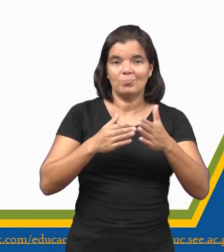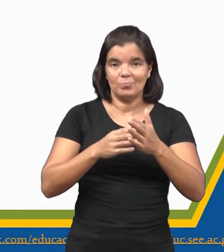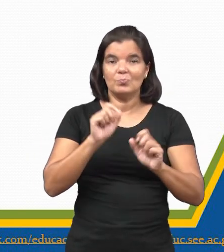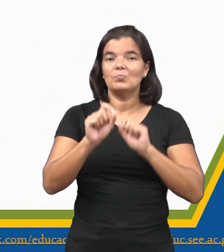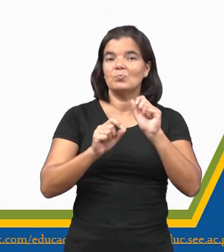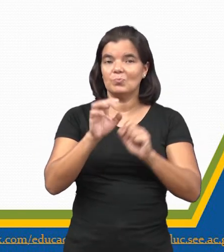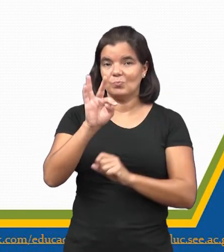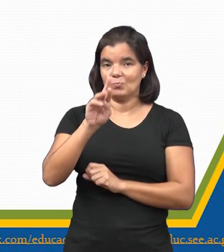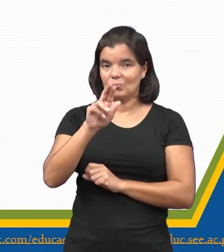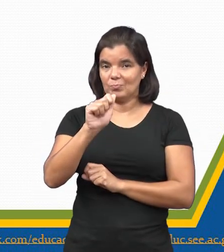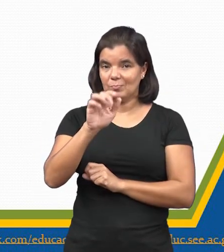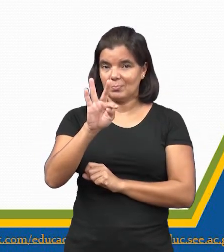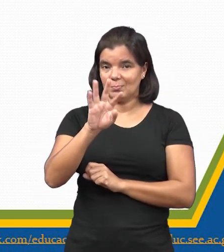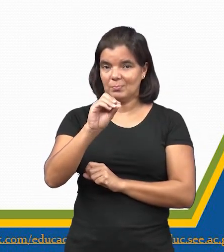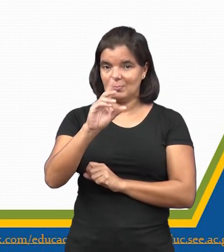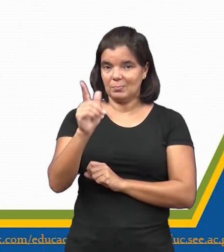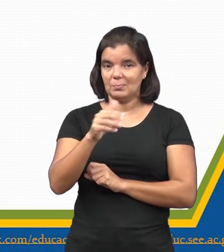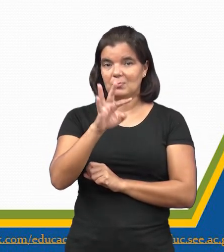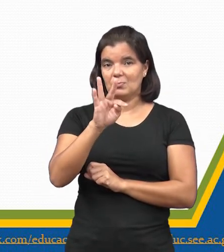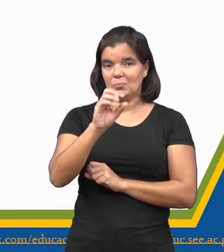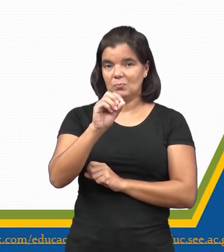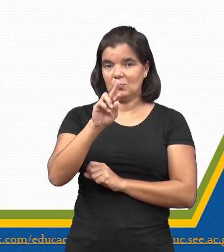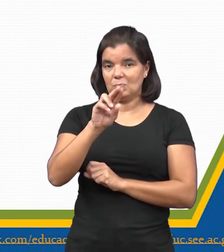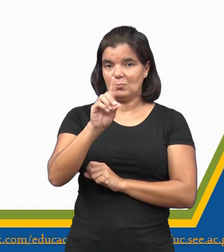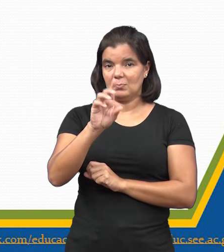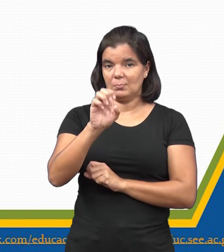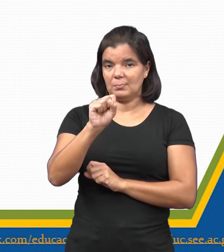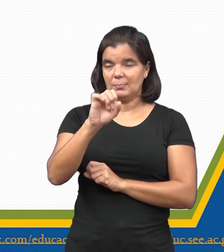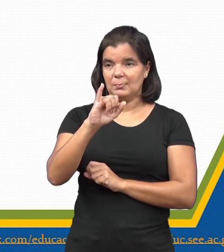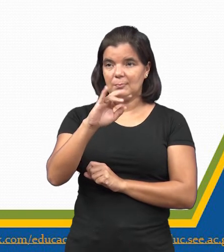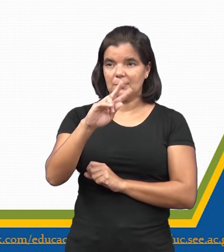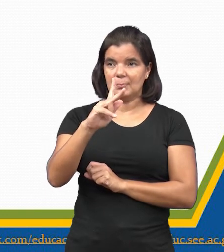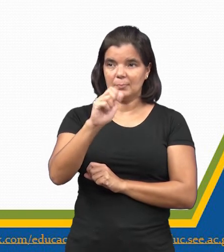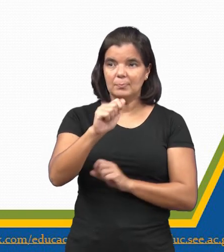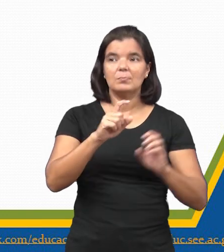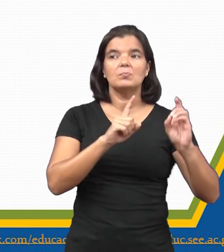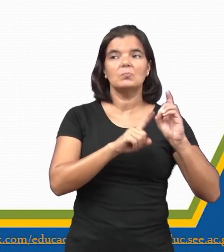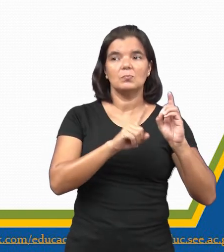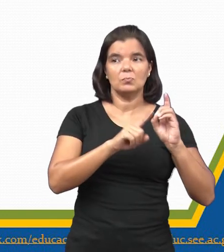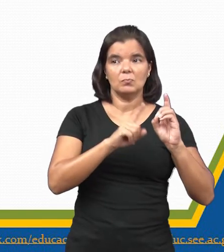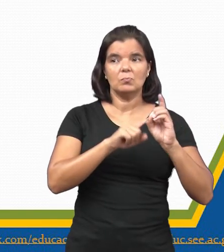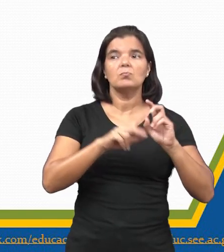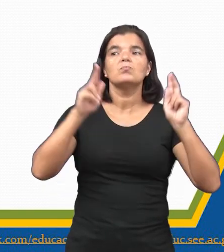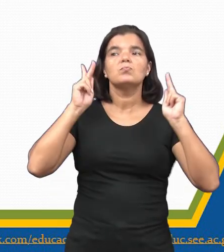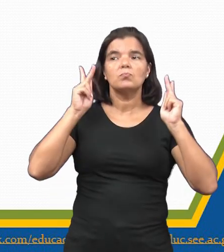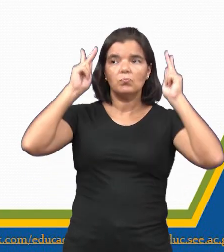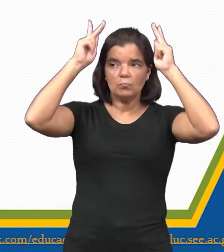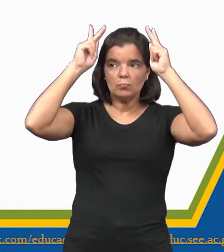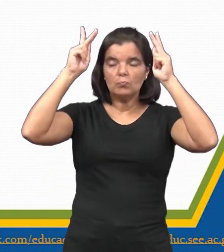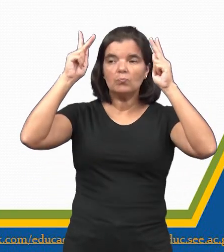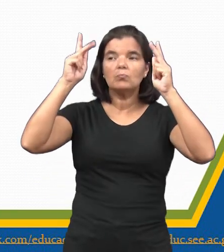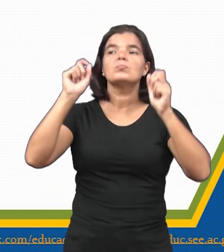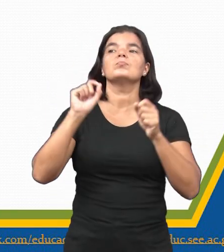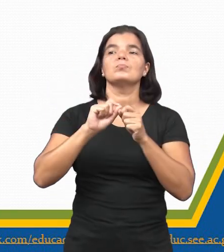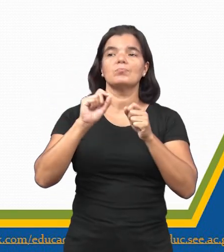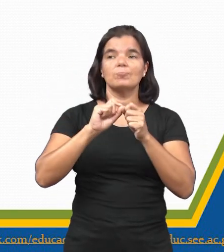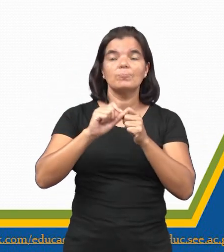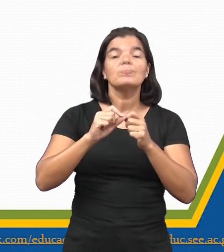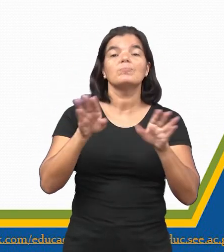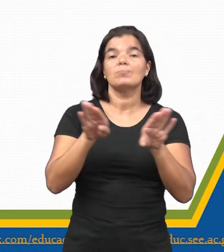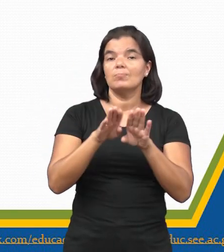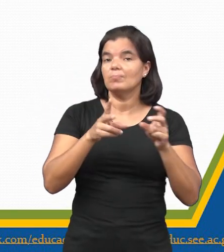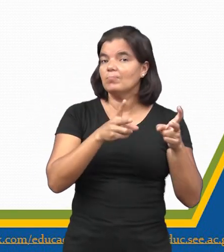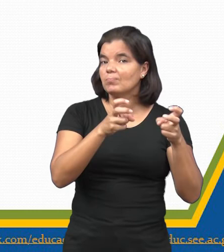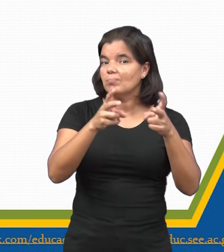Tratado de Tordesilhas. E letra D, deveriam, derivaram dos interesses holandeses na produção,